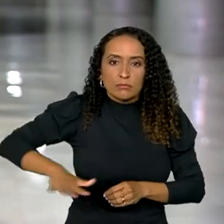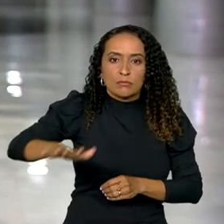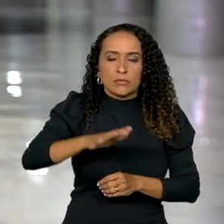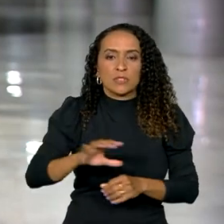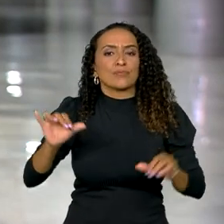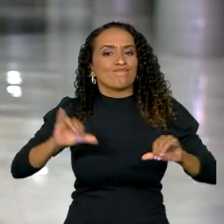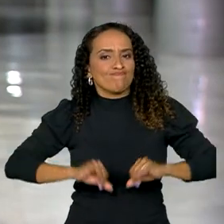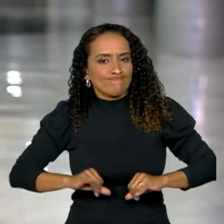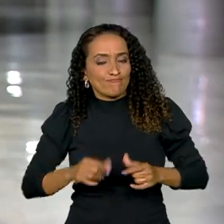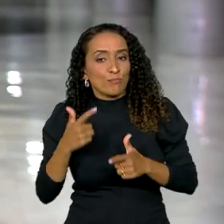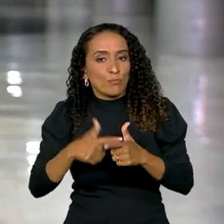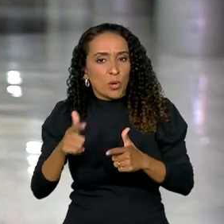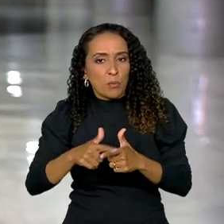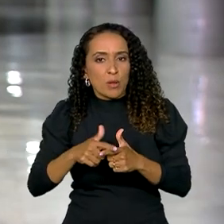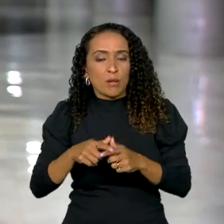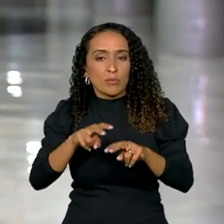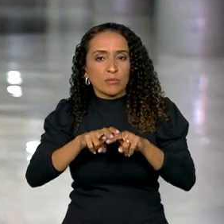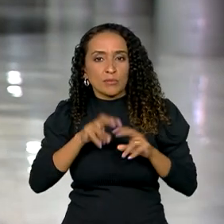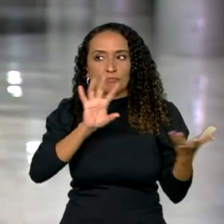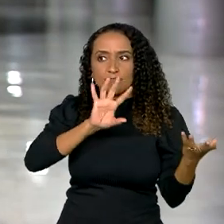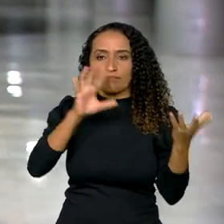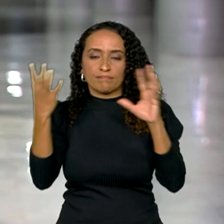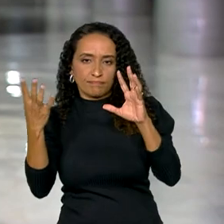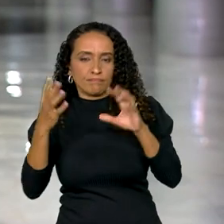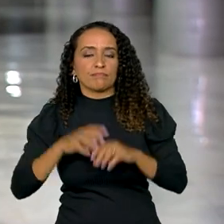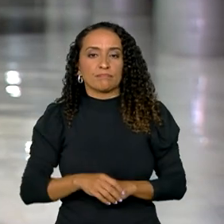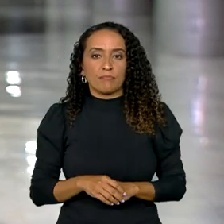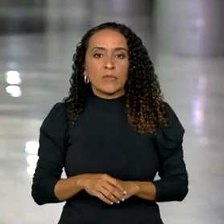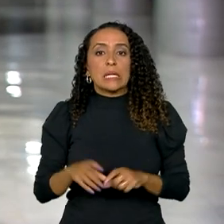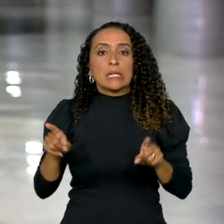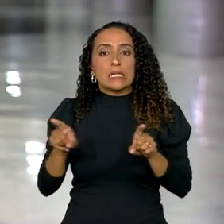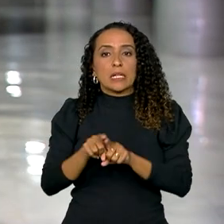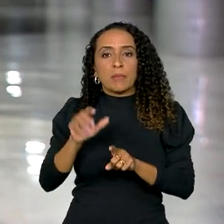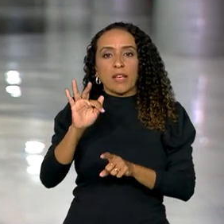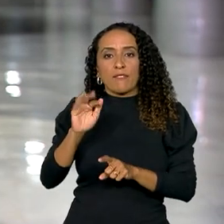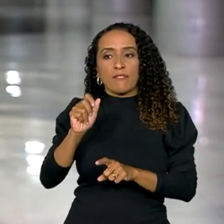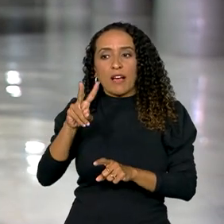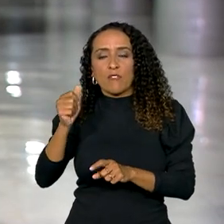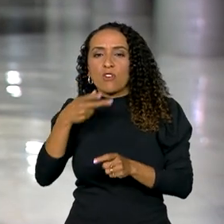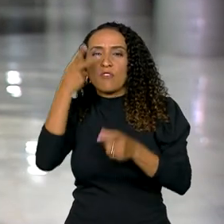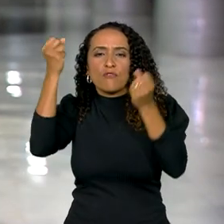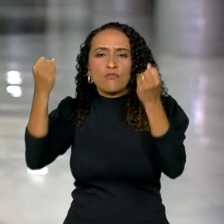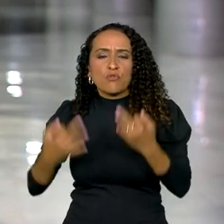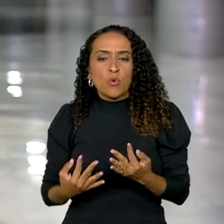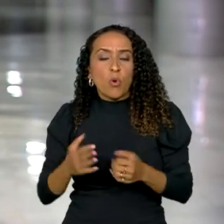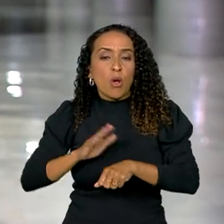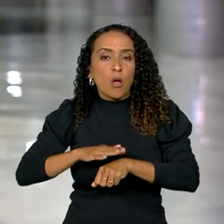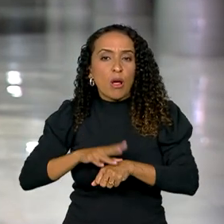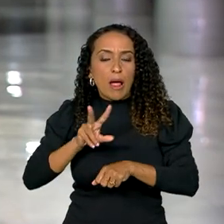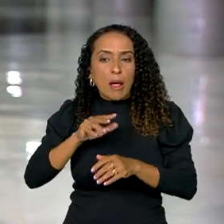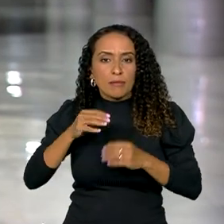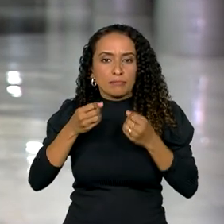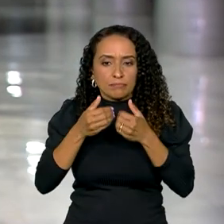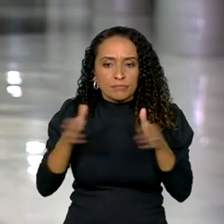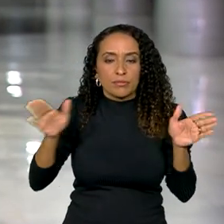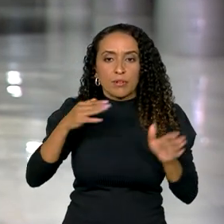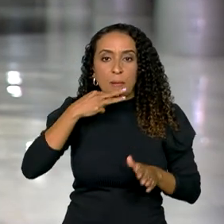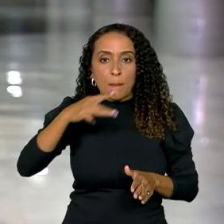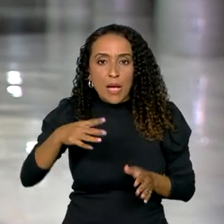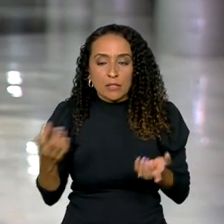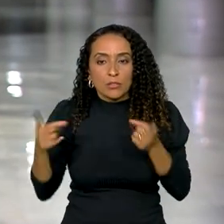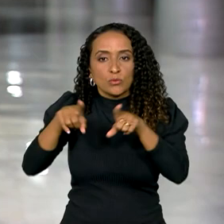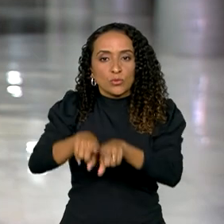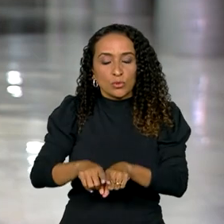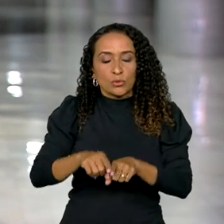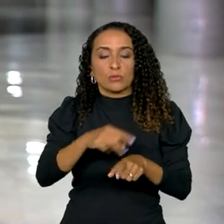sofre com problemas devido a fenômenos climáticos. Fávaro disse que a medida deverá ser lançada em março, em parceria com o